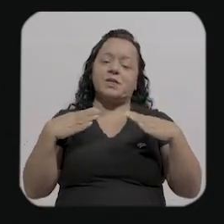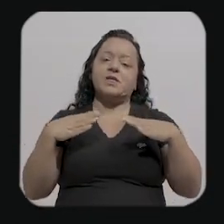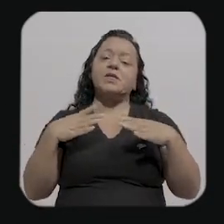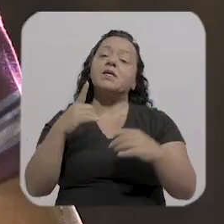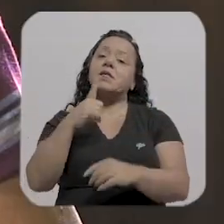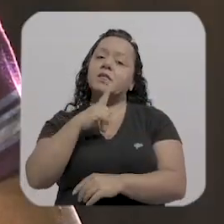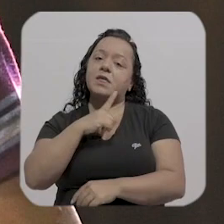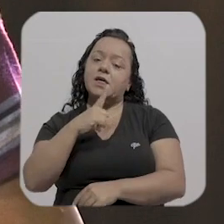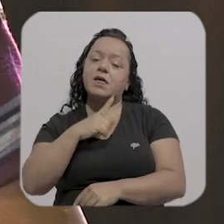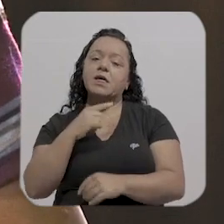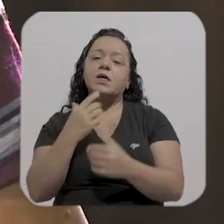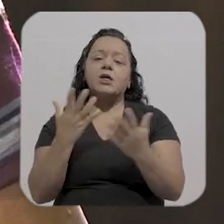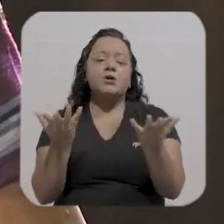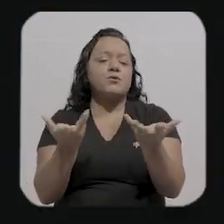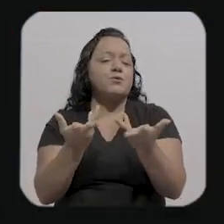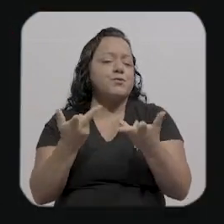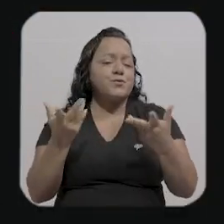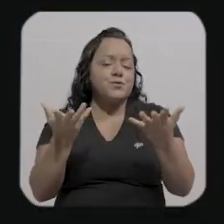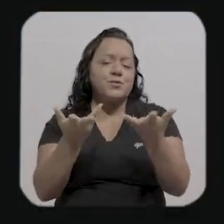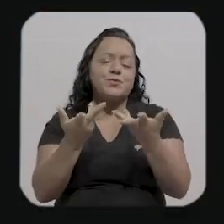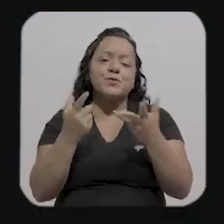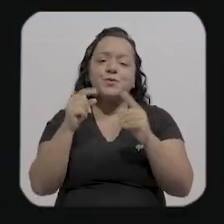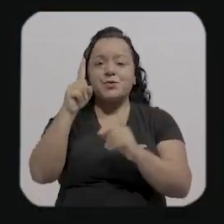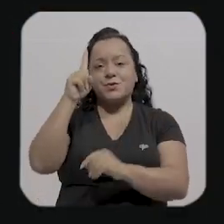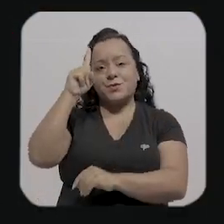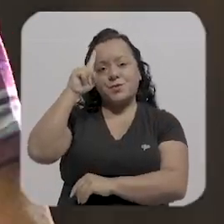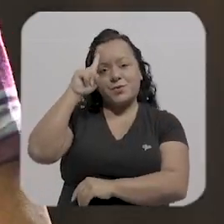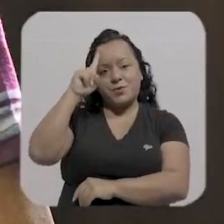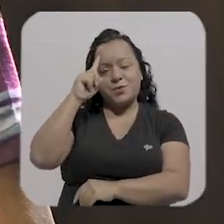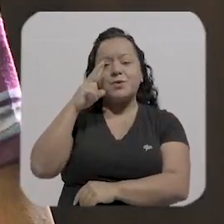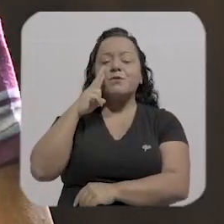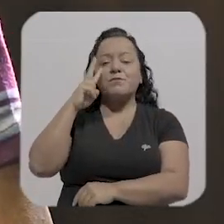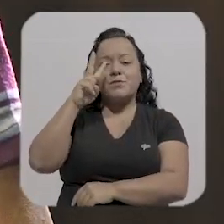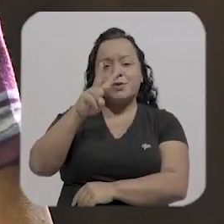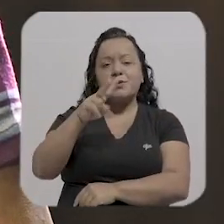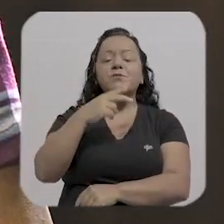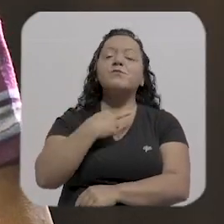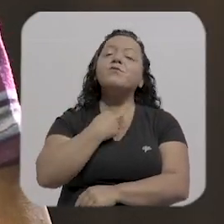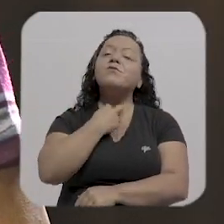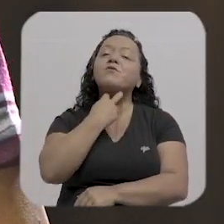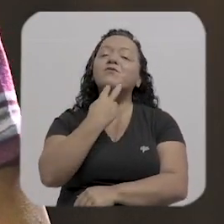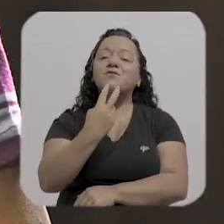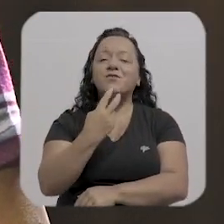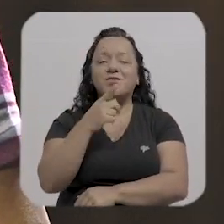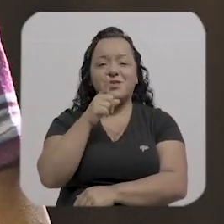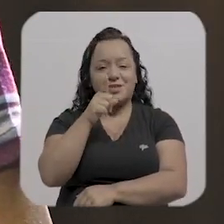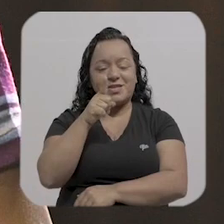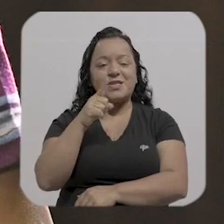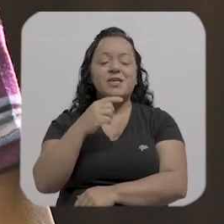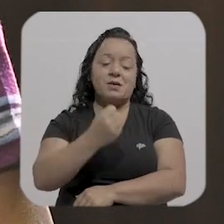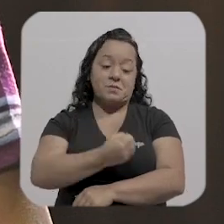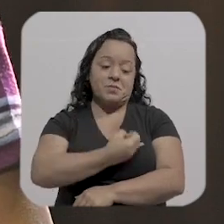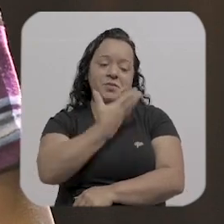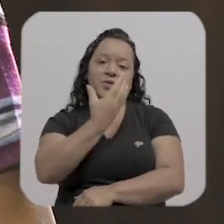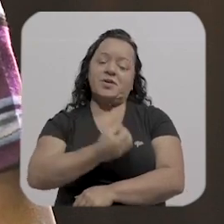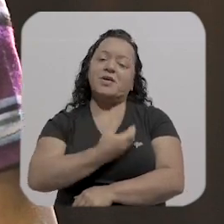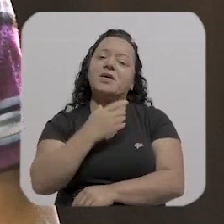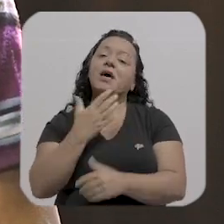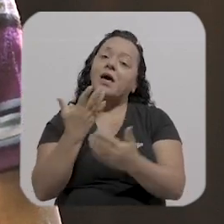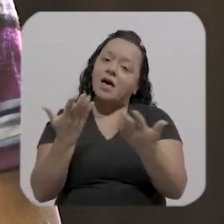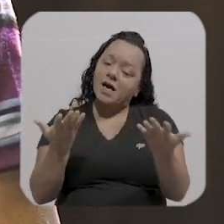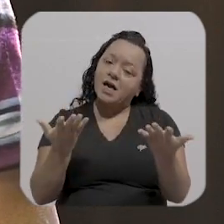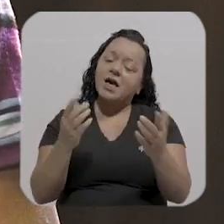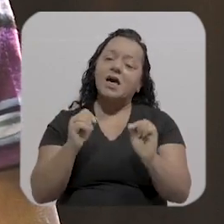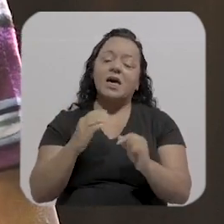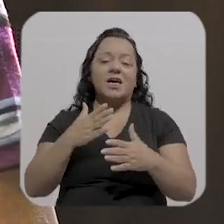voz essa poesia é uma alegria aqui poder dizê-la foi um dos poemas que que